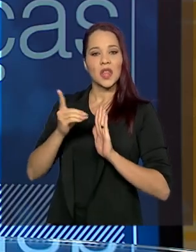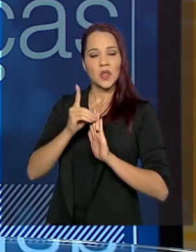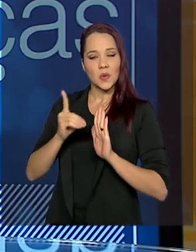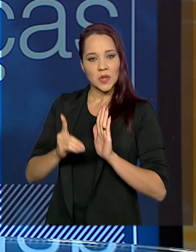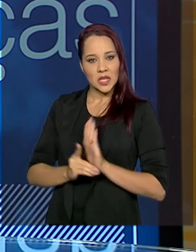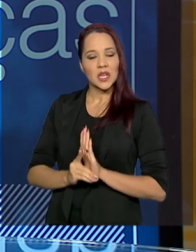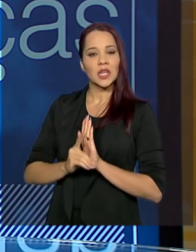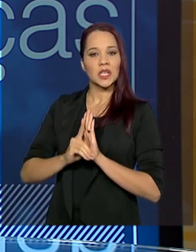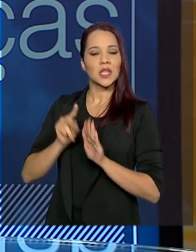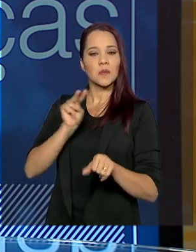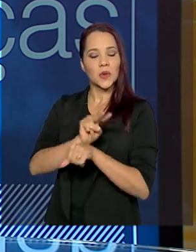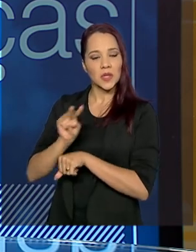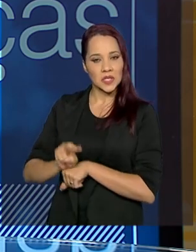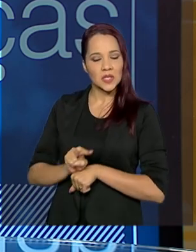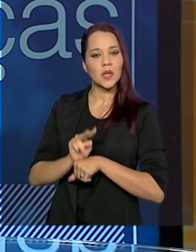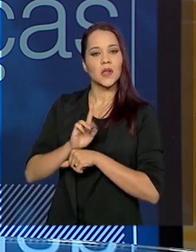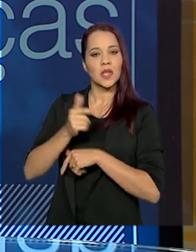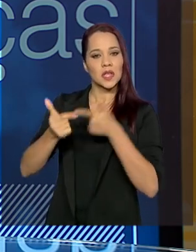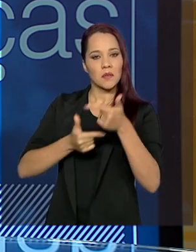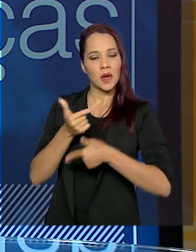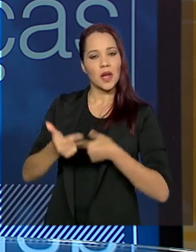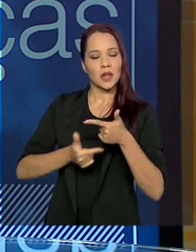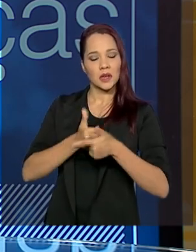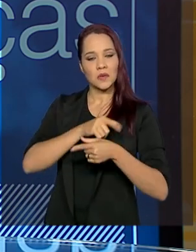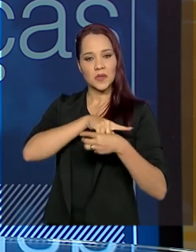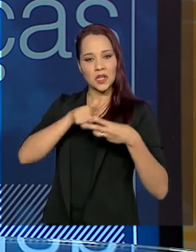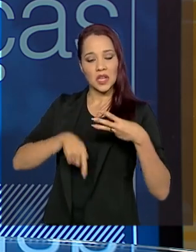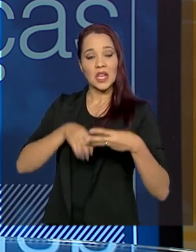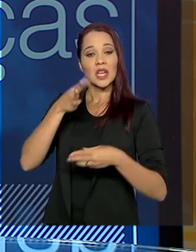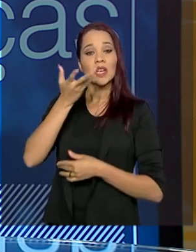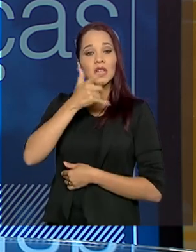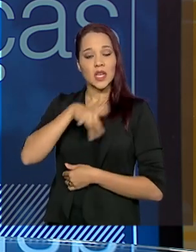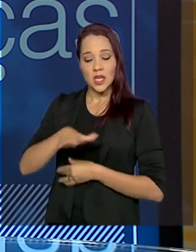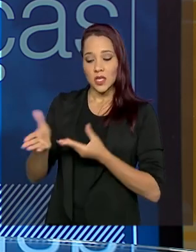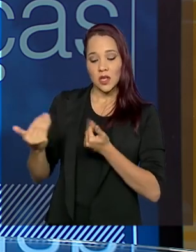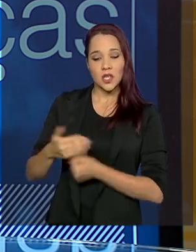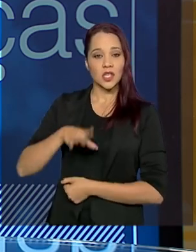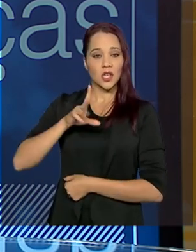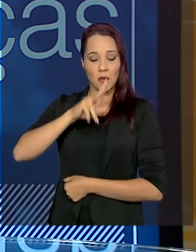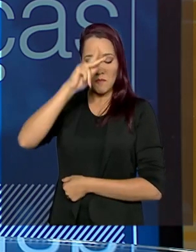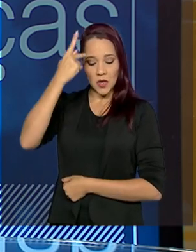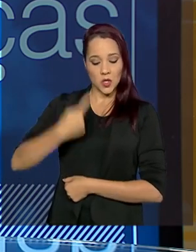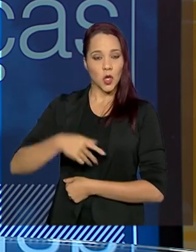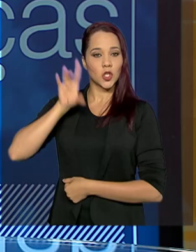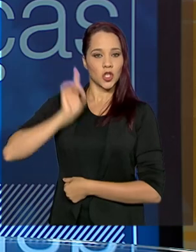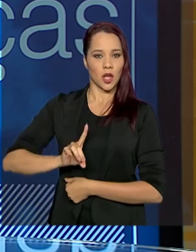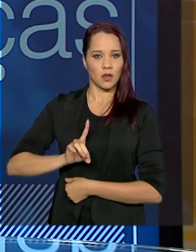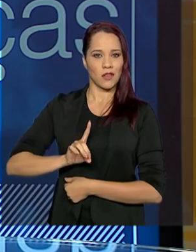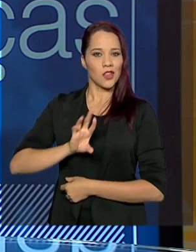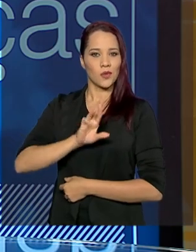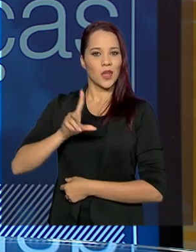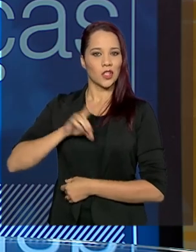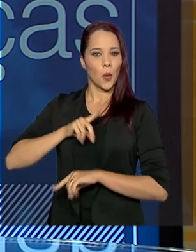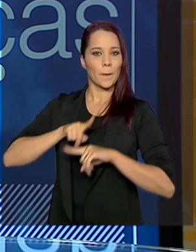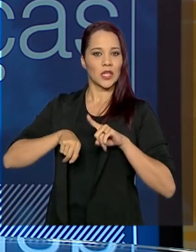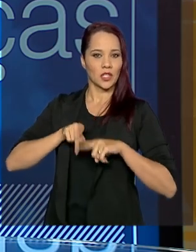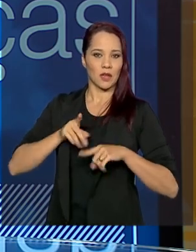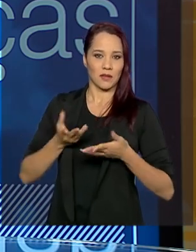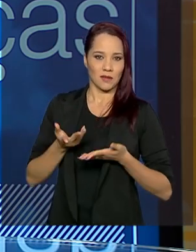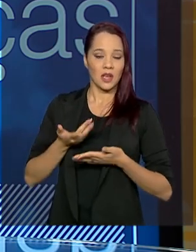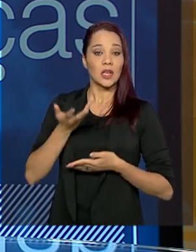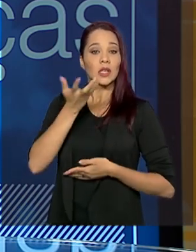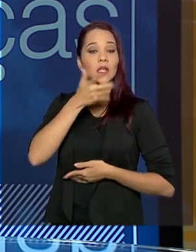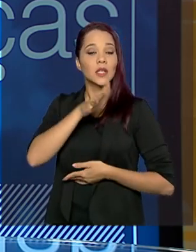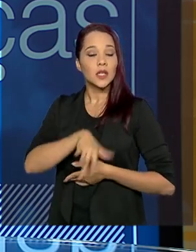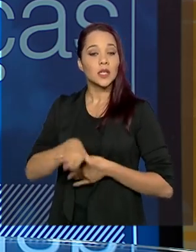ela trabalha nesse pilar, né? Crianças e adolescentes são sujeitos de direitos, eles não são só objetos de uma intervenção. Crianças e